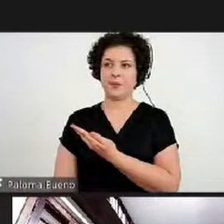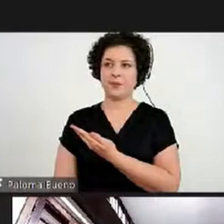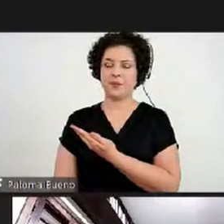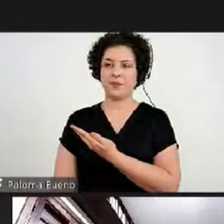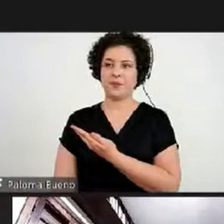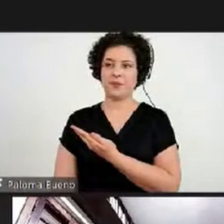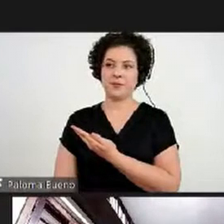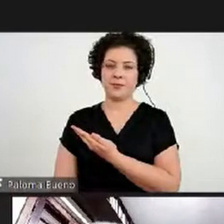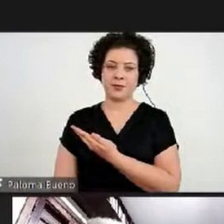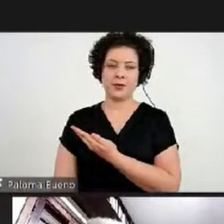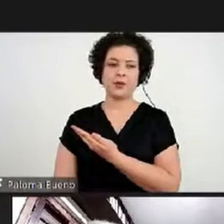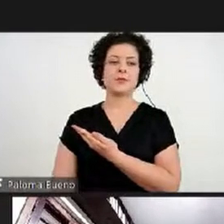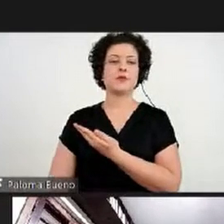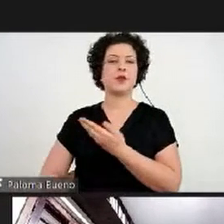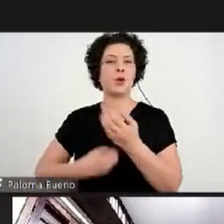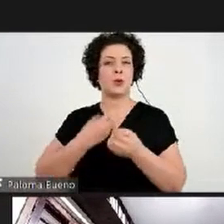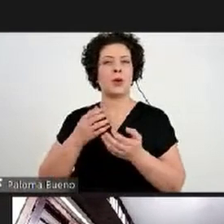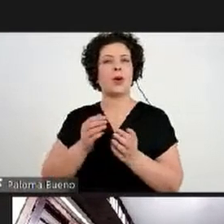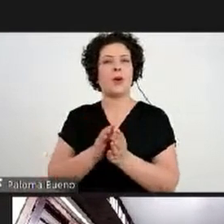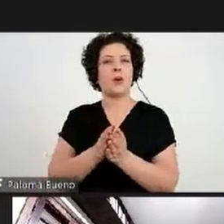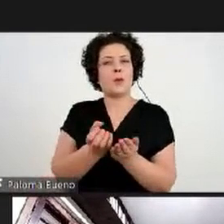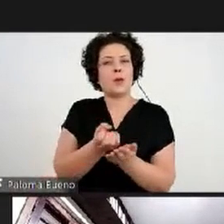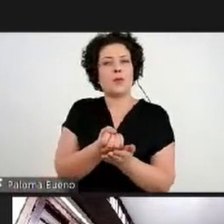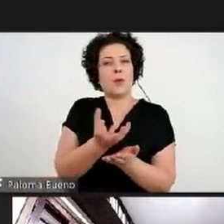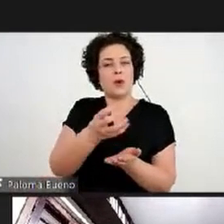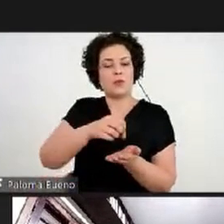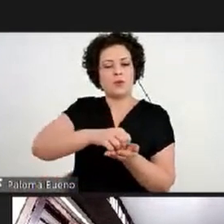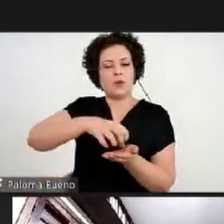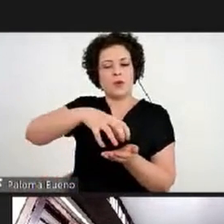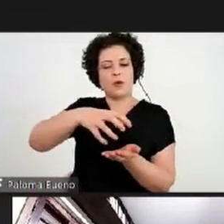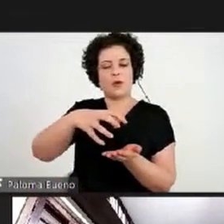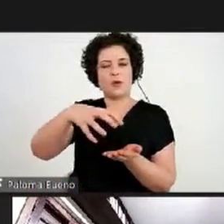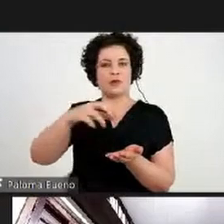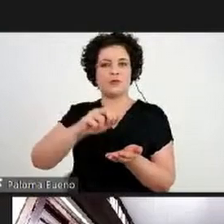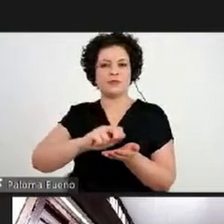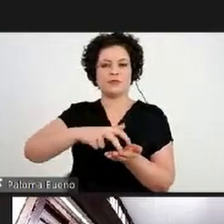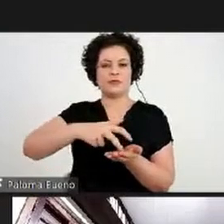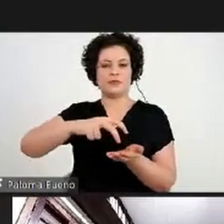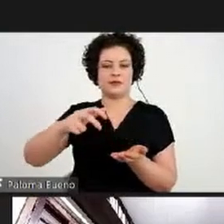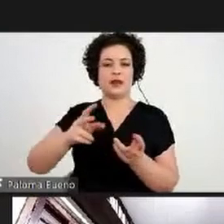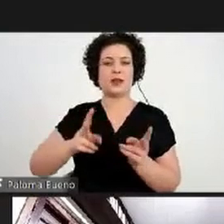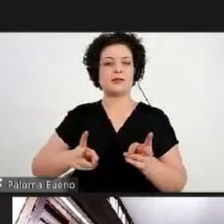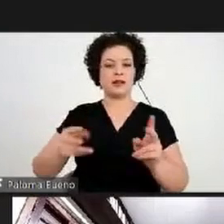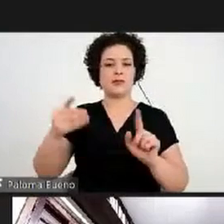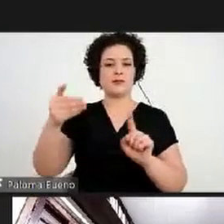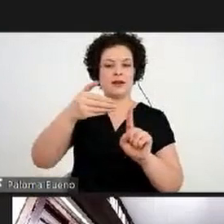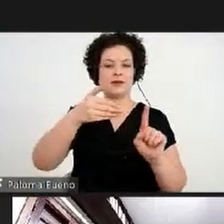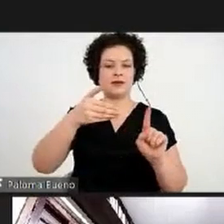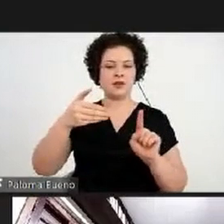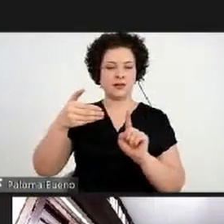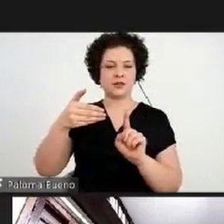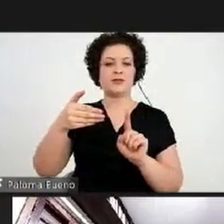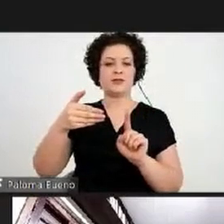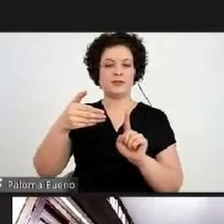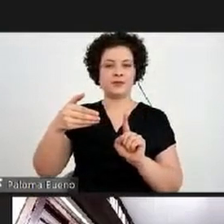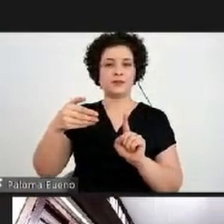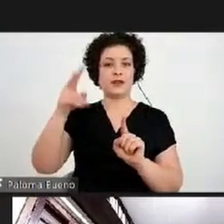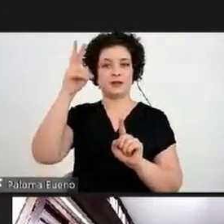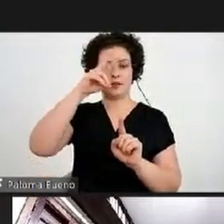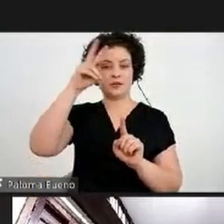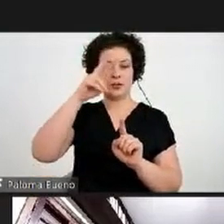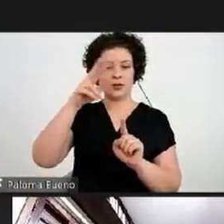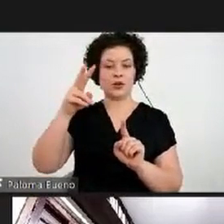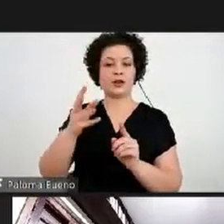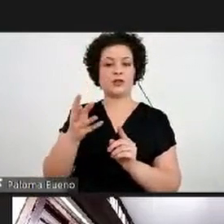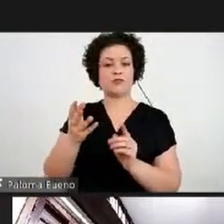Aqui os poemóveis, de novo, tem algumas publicações que são sempre referência para essa questão, dessa história do livro de